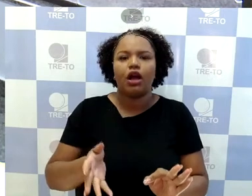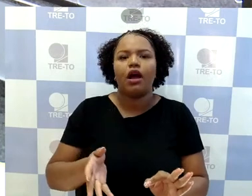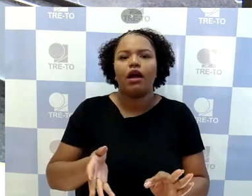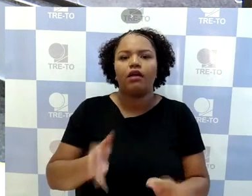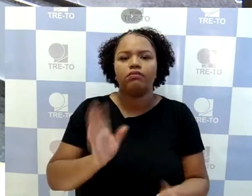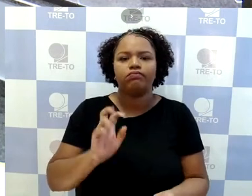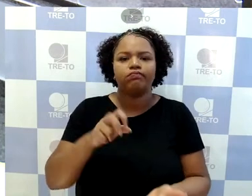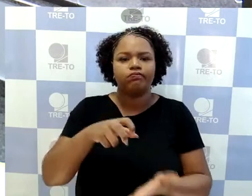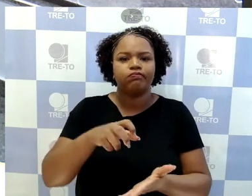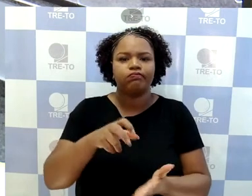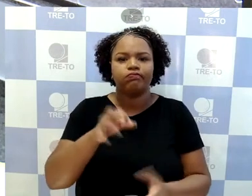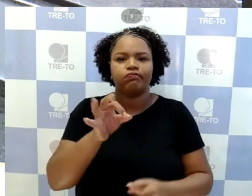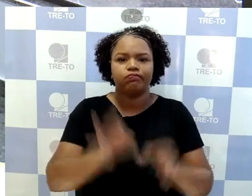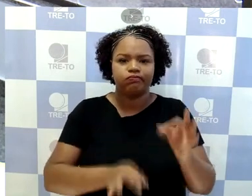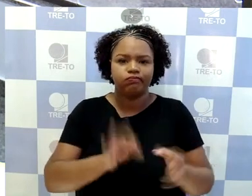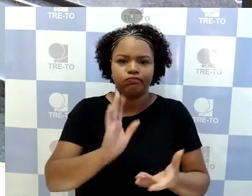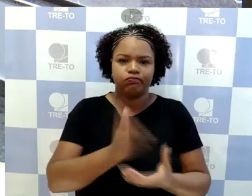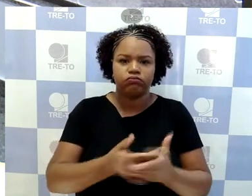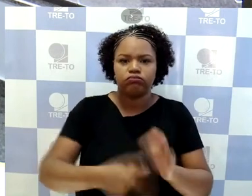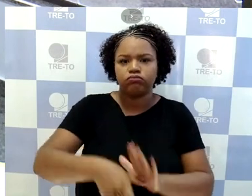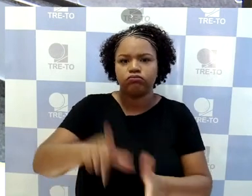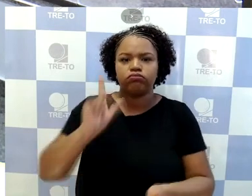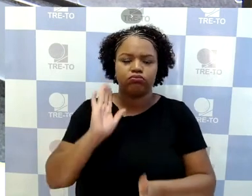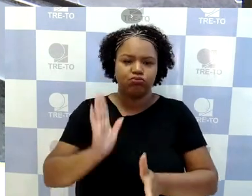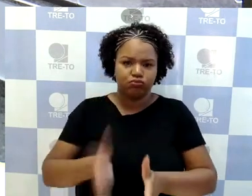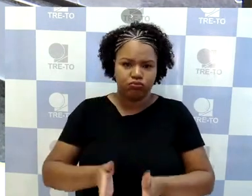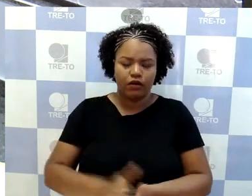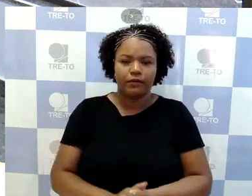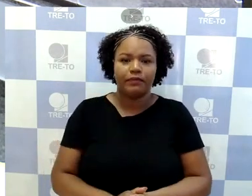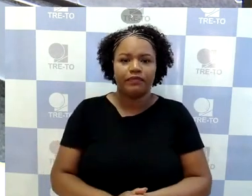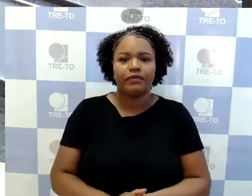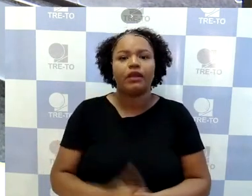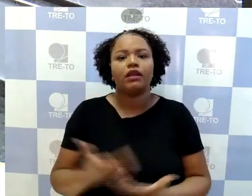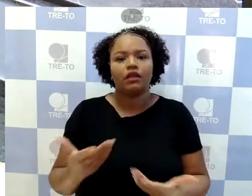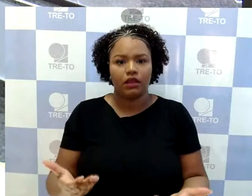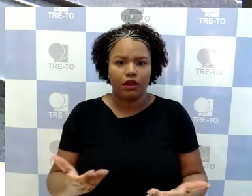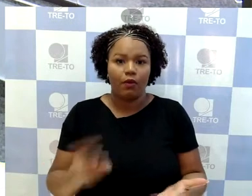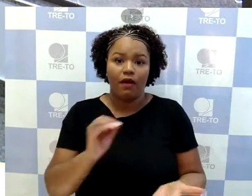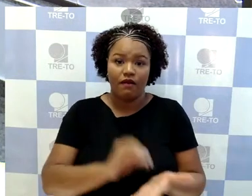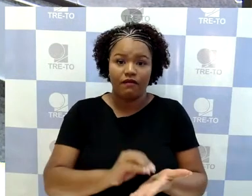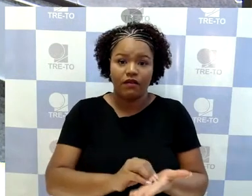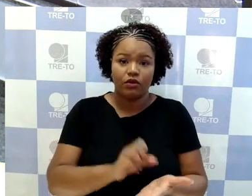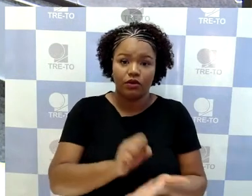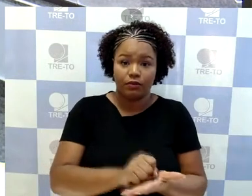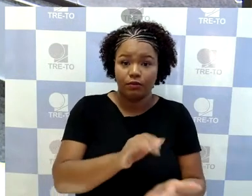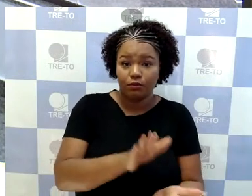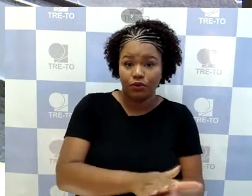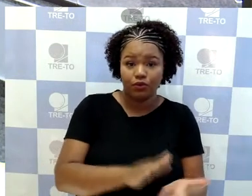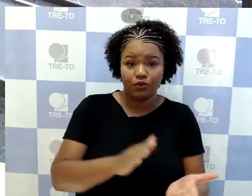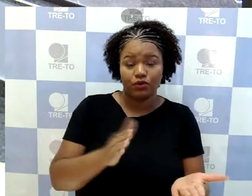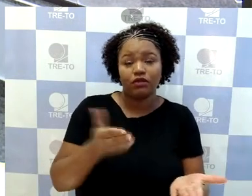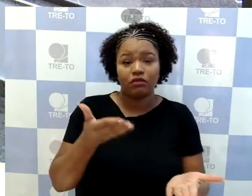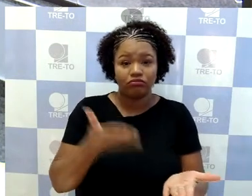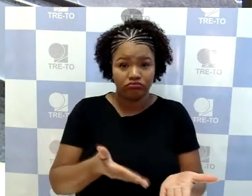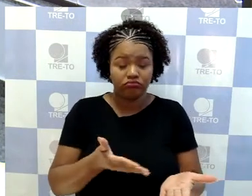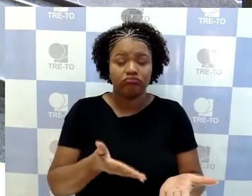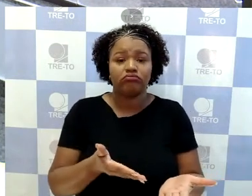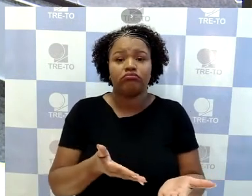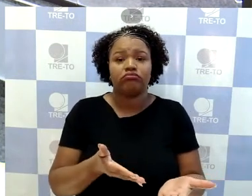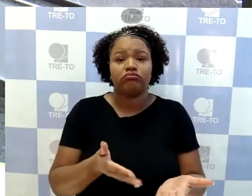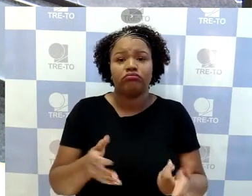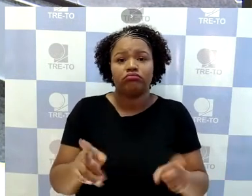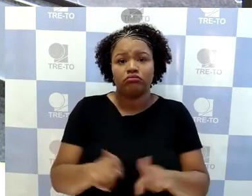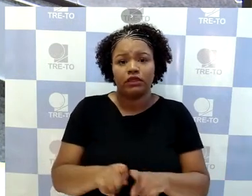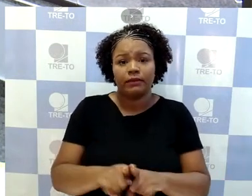nós temos aqui é um descumprimento, sim, da decisão, a aplicação da multa, ela também, assim como a própria